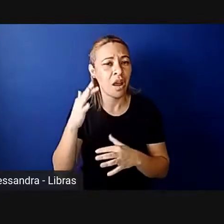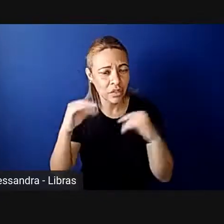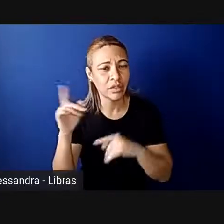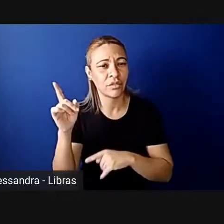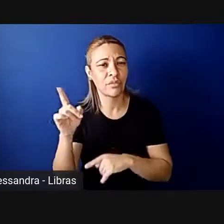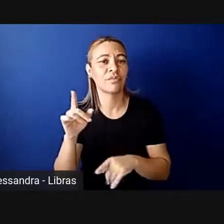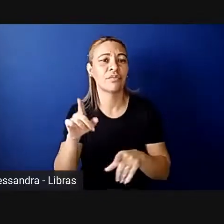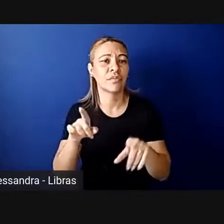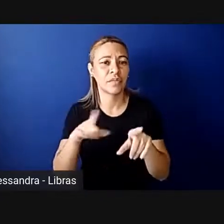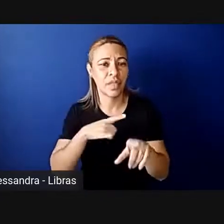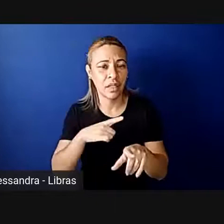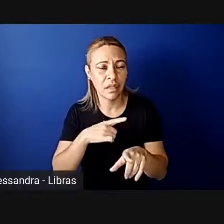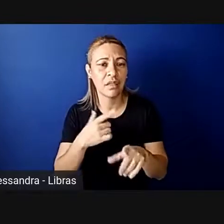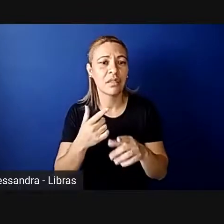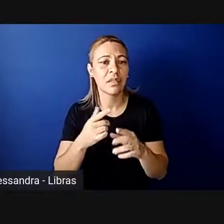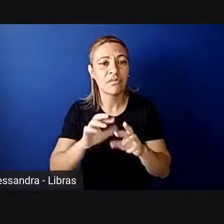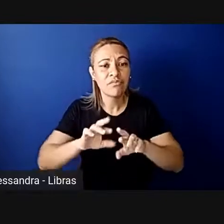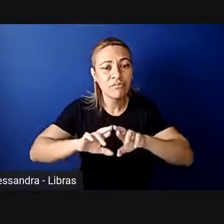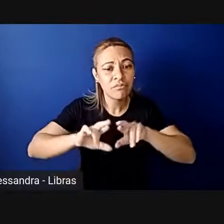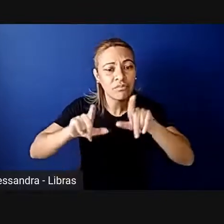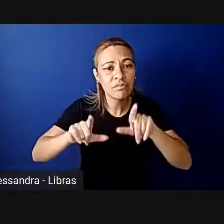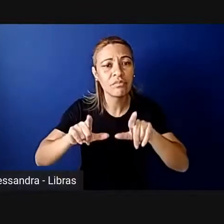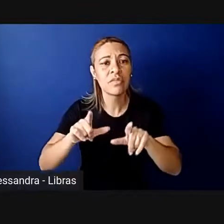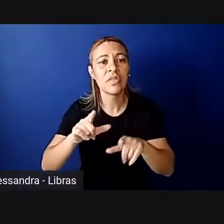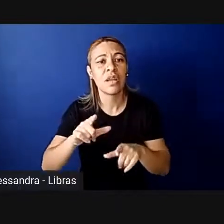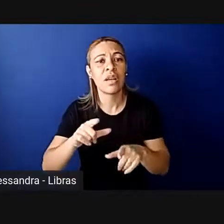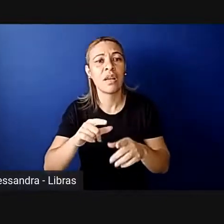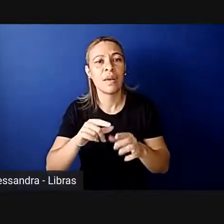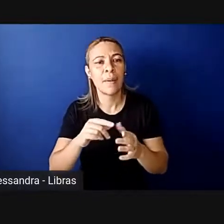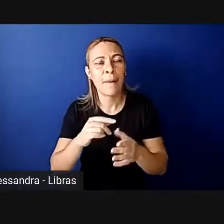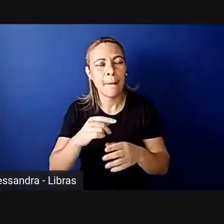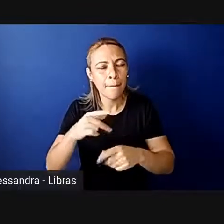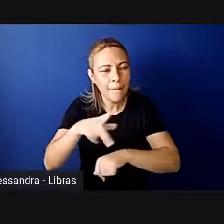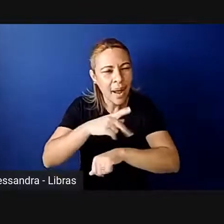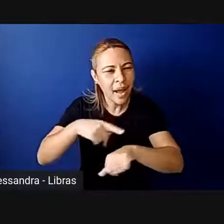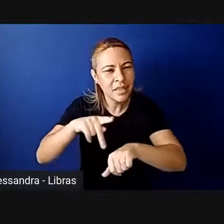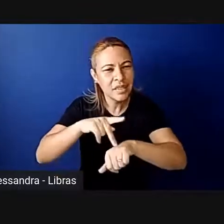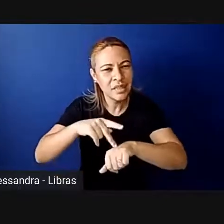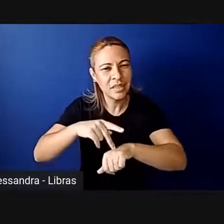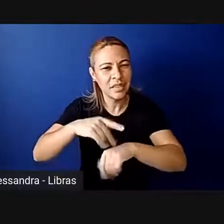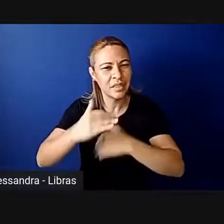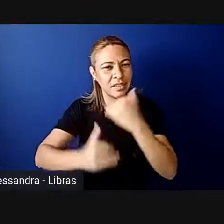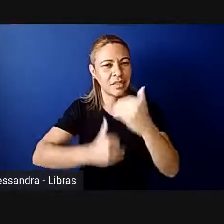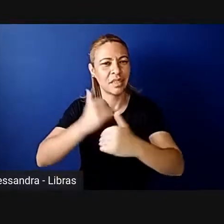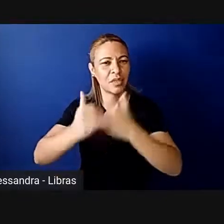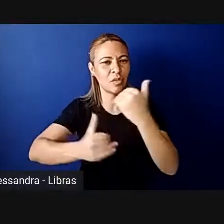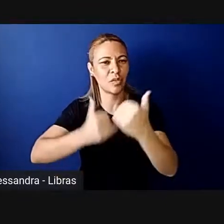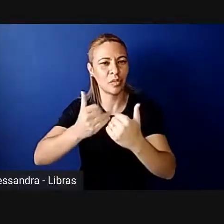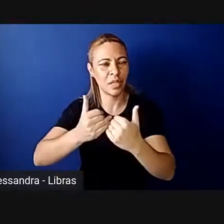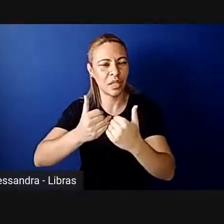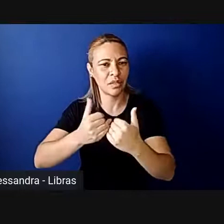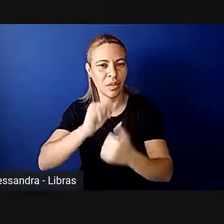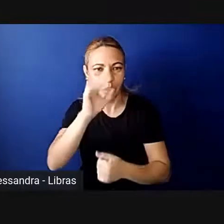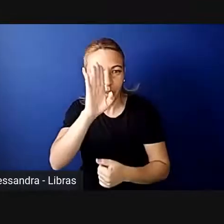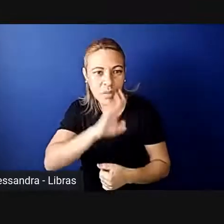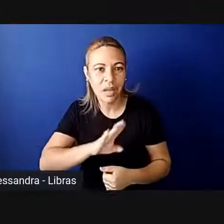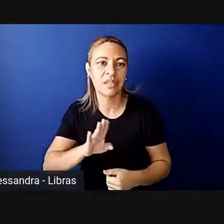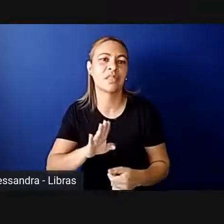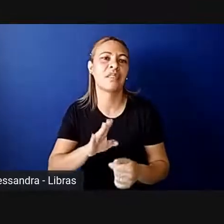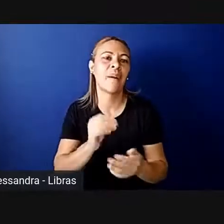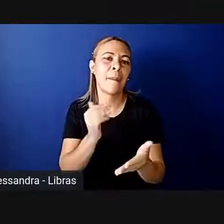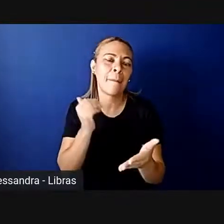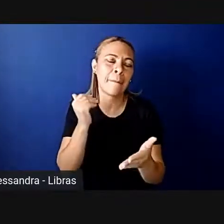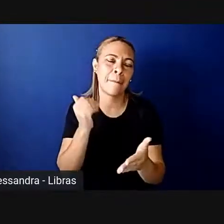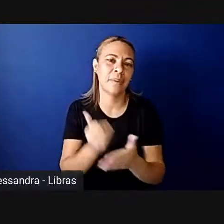em que outro lugar a gente vê países em desenvolvimento como o Brasil estarem em um ranking próximos a